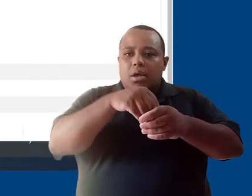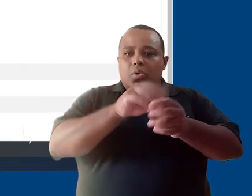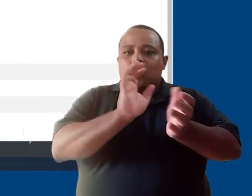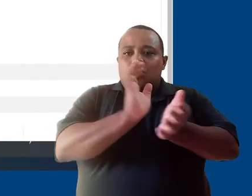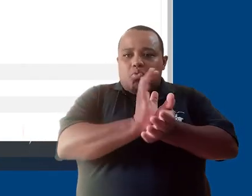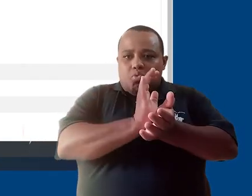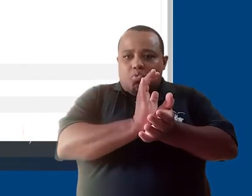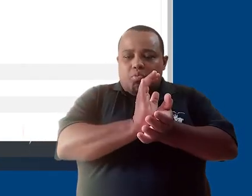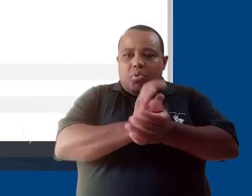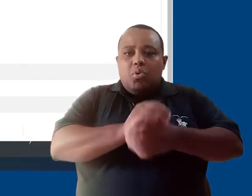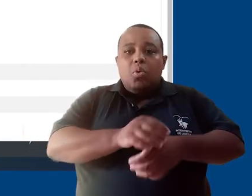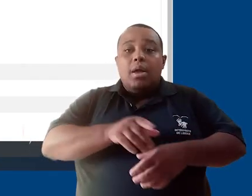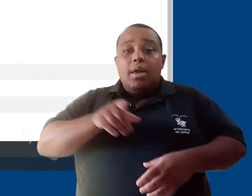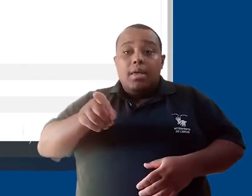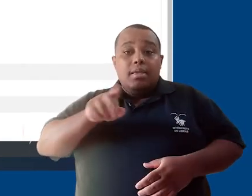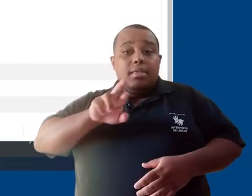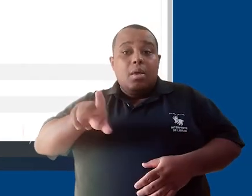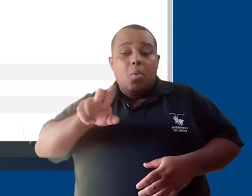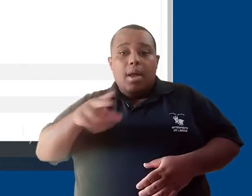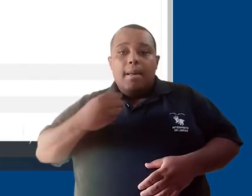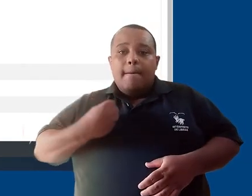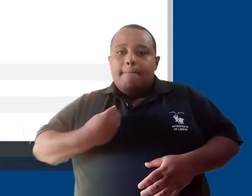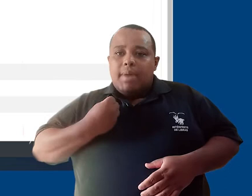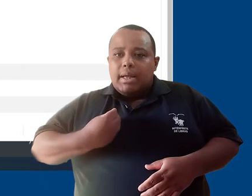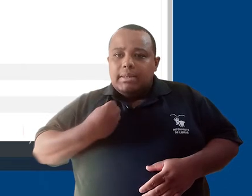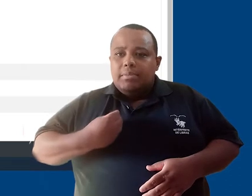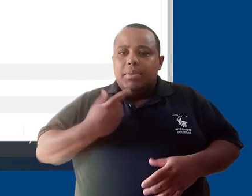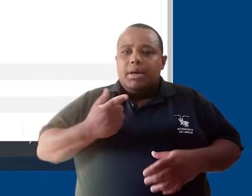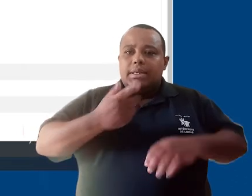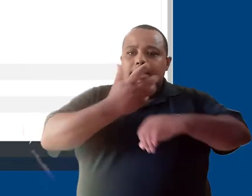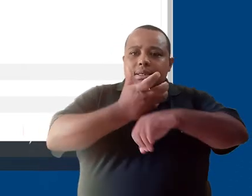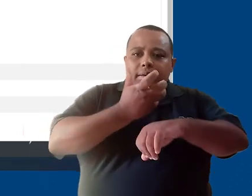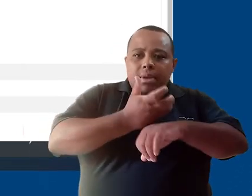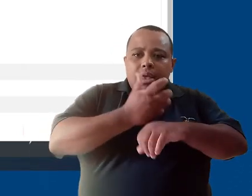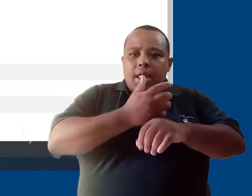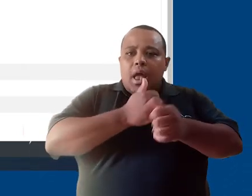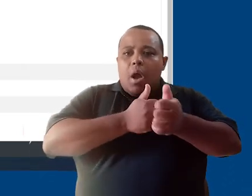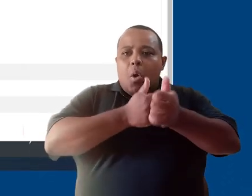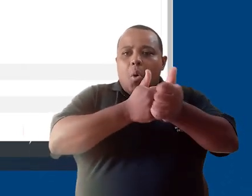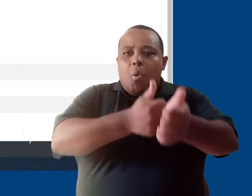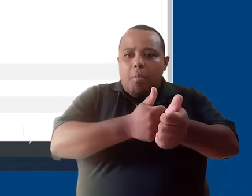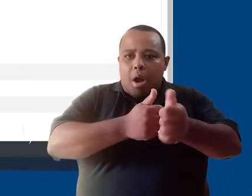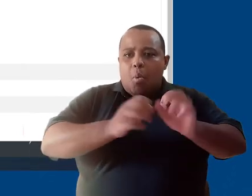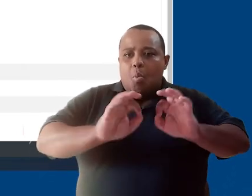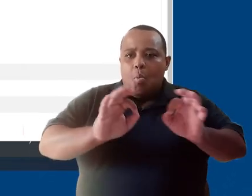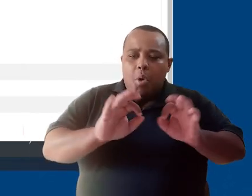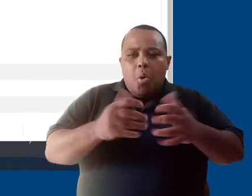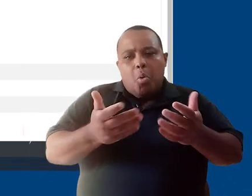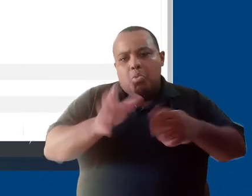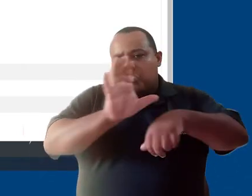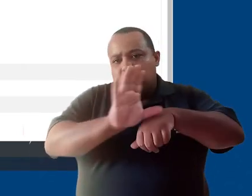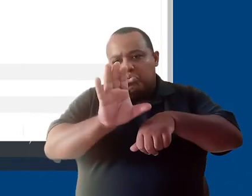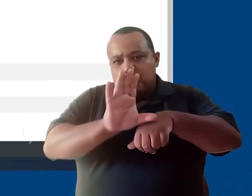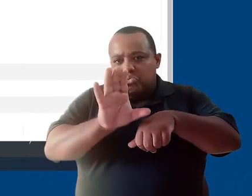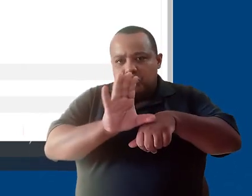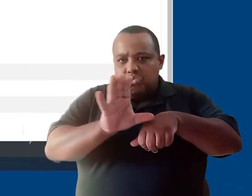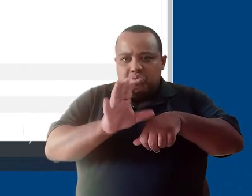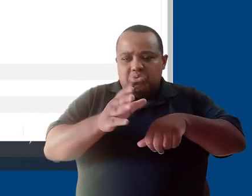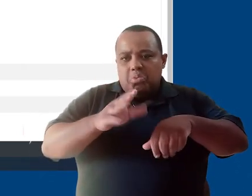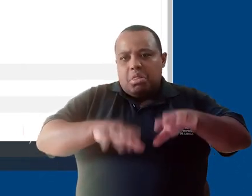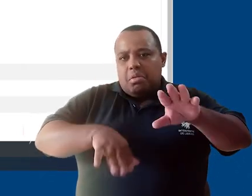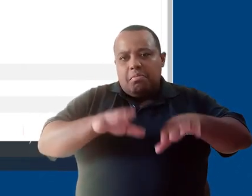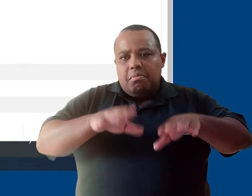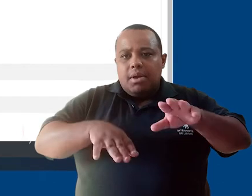Assim, apesar de não participarmos das disciplinas, que o Moodle chama de curso, no caso,